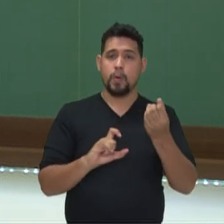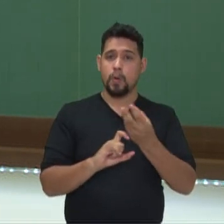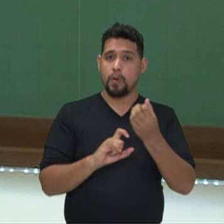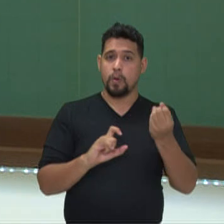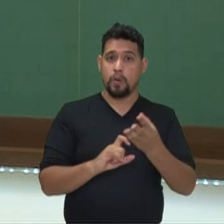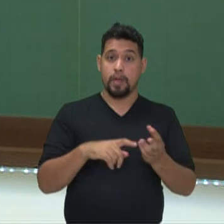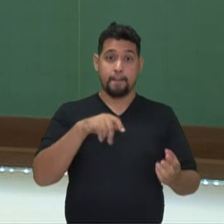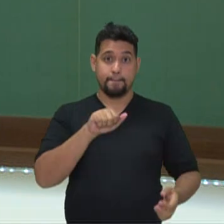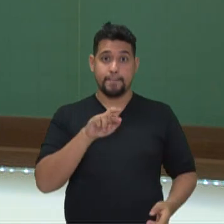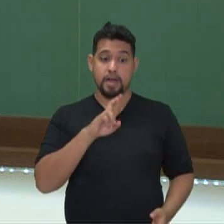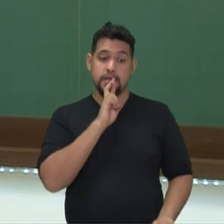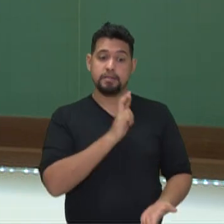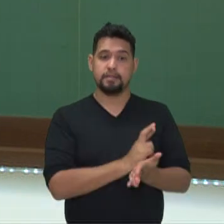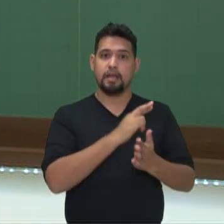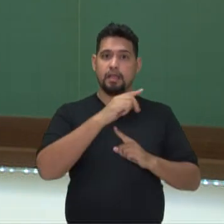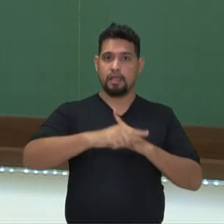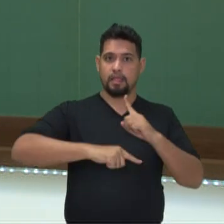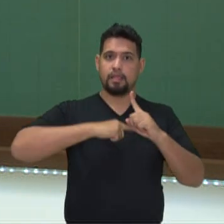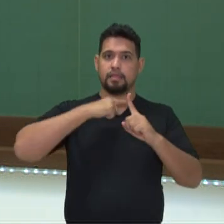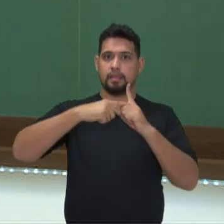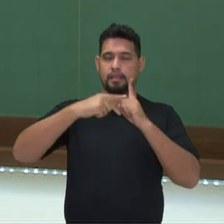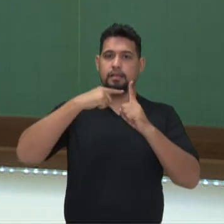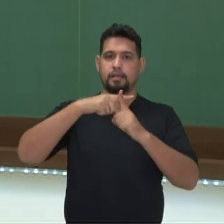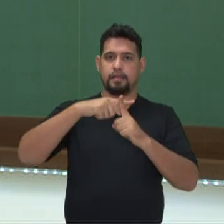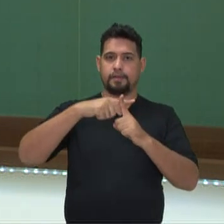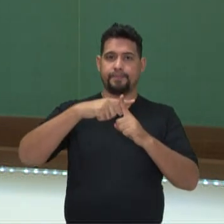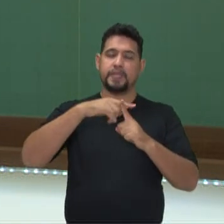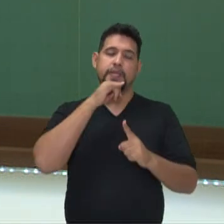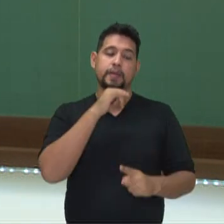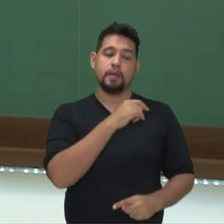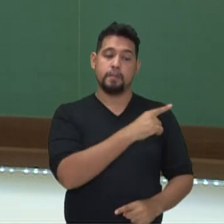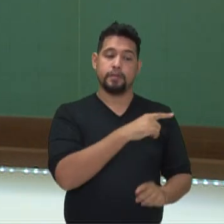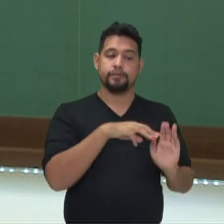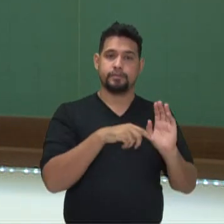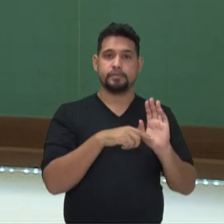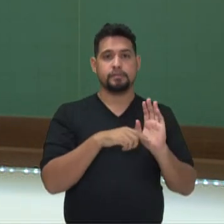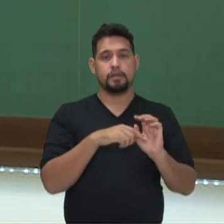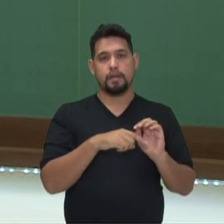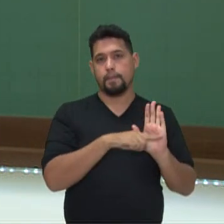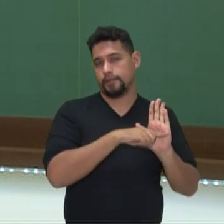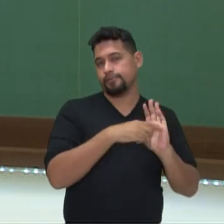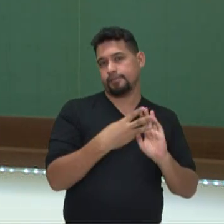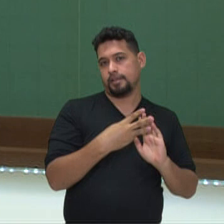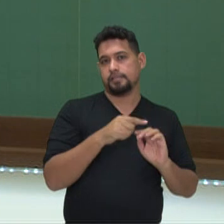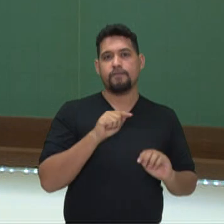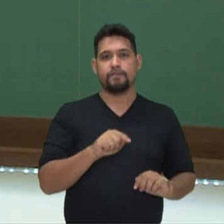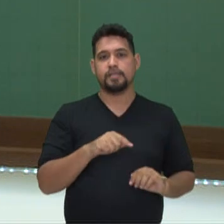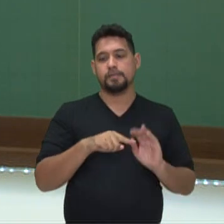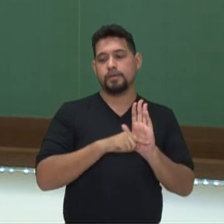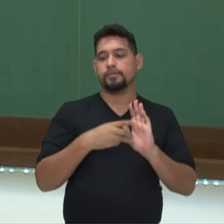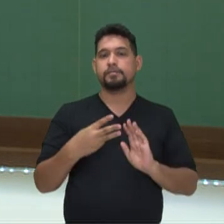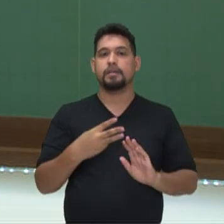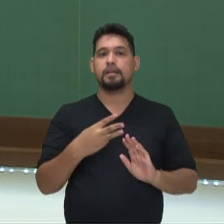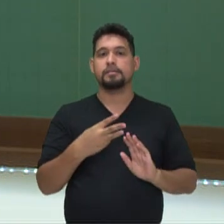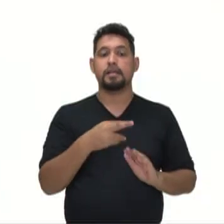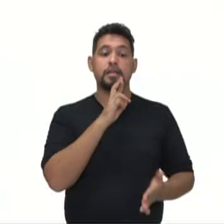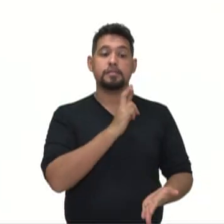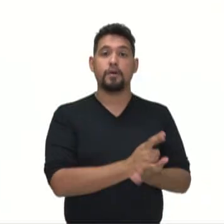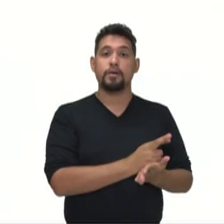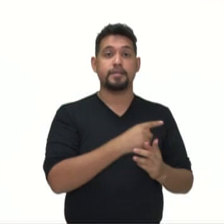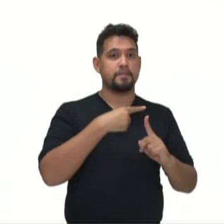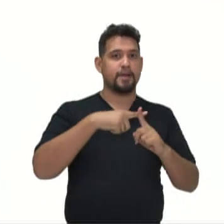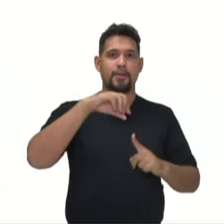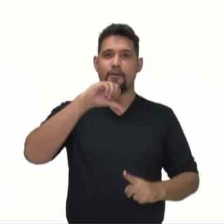fica positivo. Ou seja, nós temos menos 3 vezes menos 3 que é igual a mais 9.